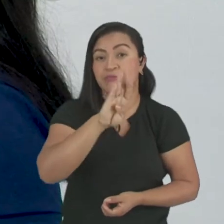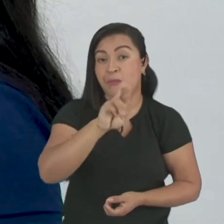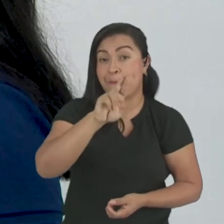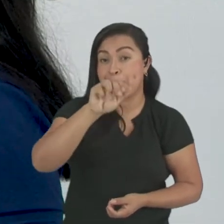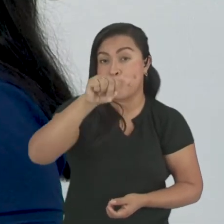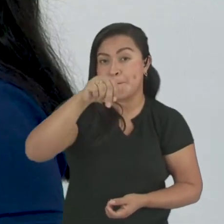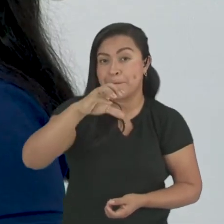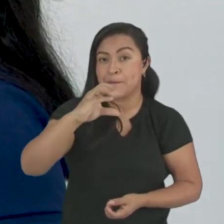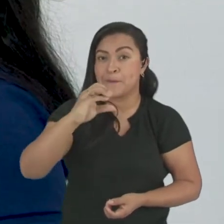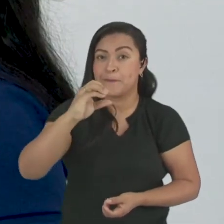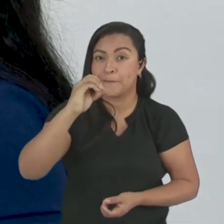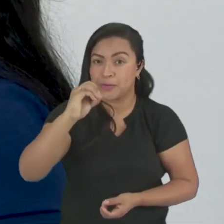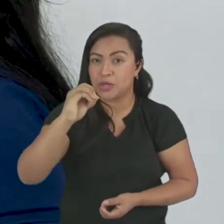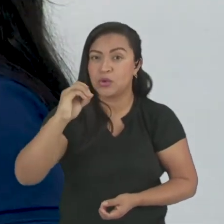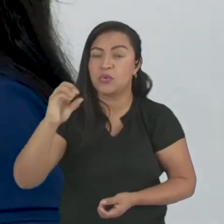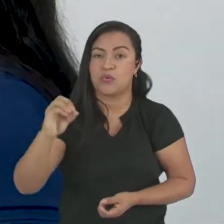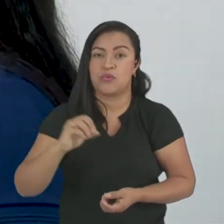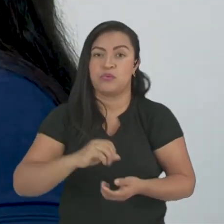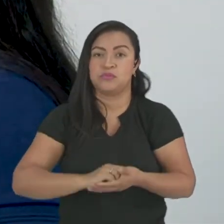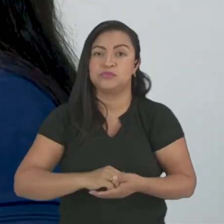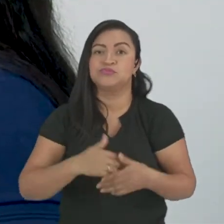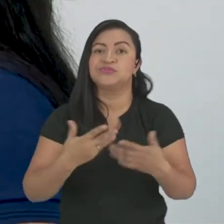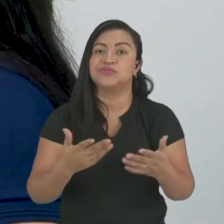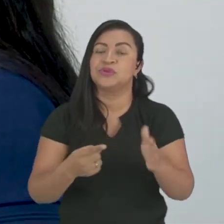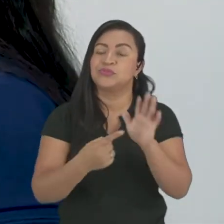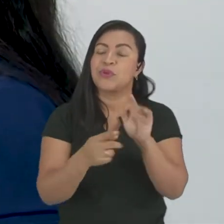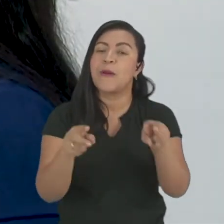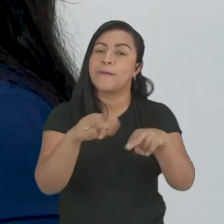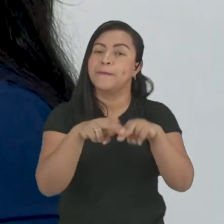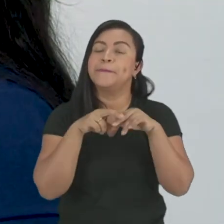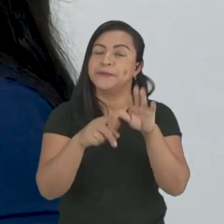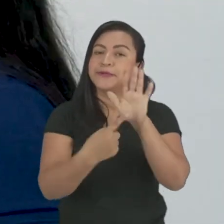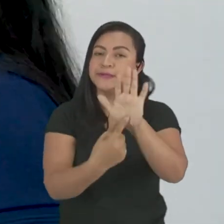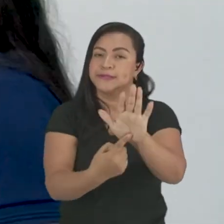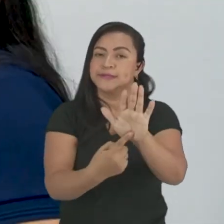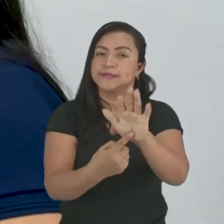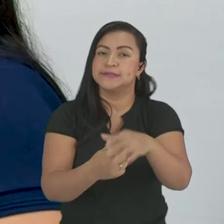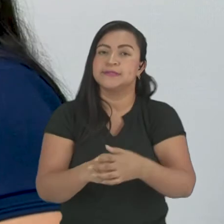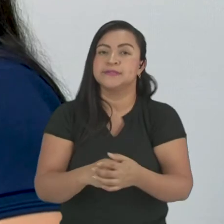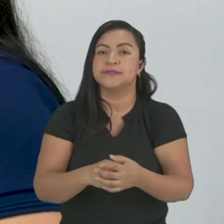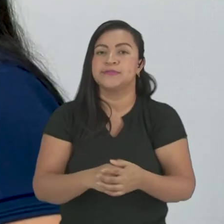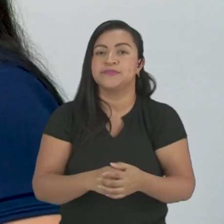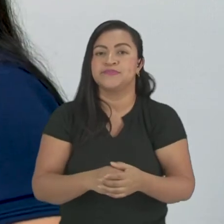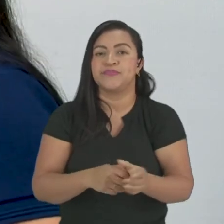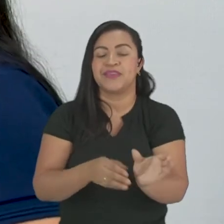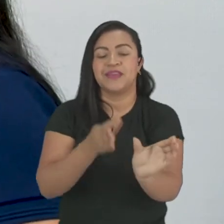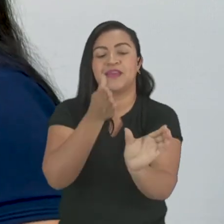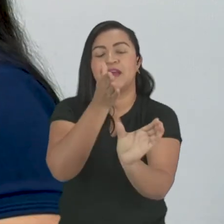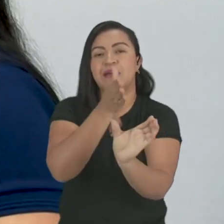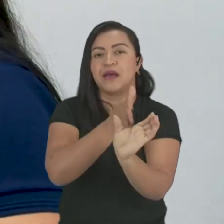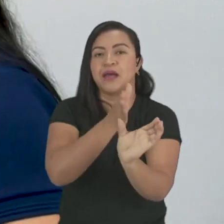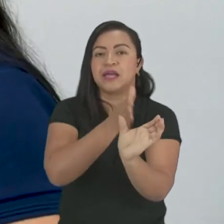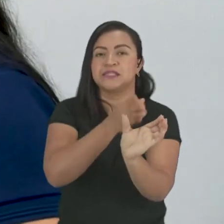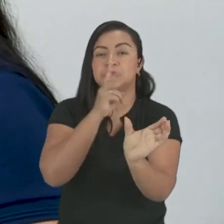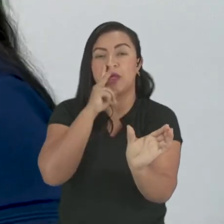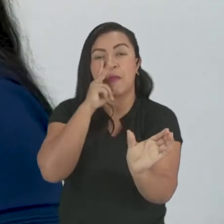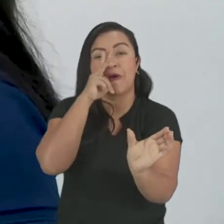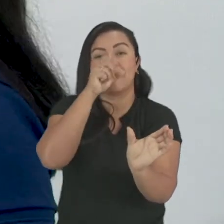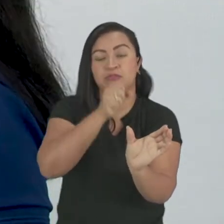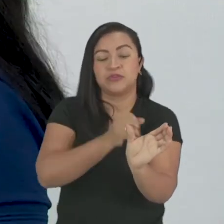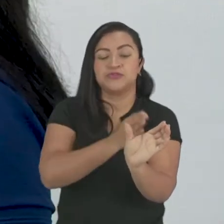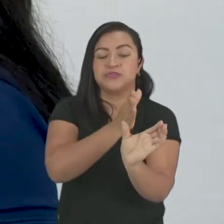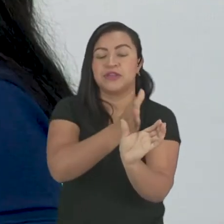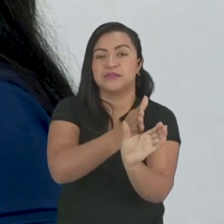Então, branco, por isso que esse branco, ele tá em destaque. Pra mostrar a sílaba tônica, que a gente chama, né, sílaba mais